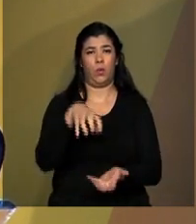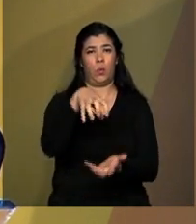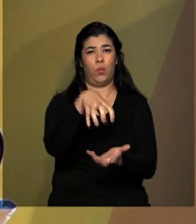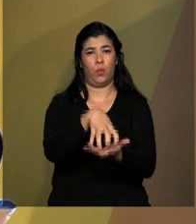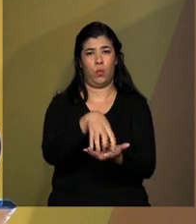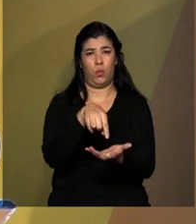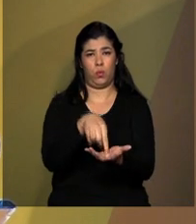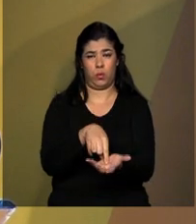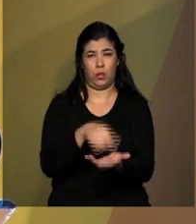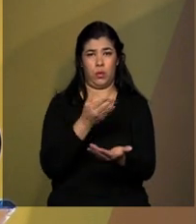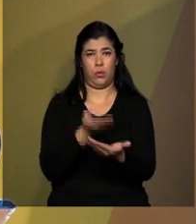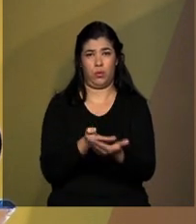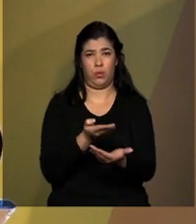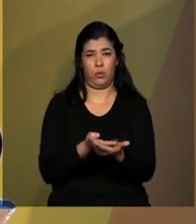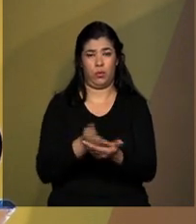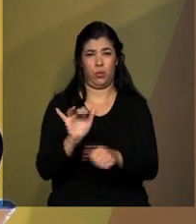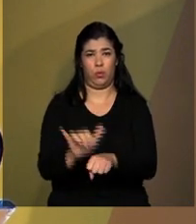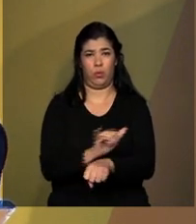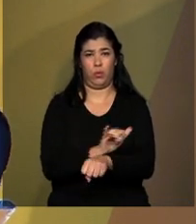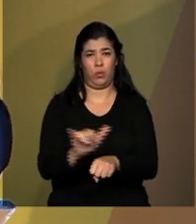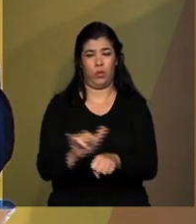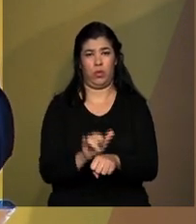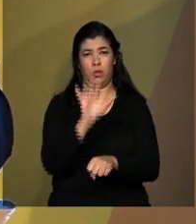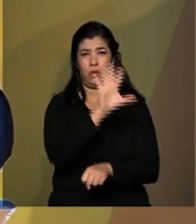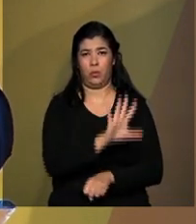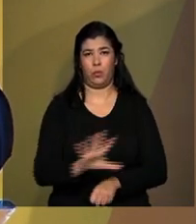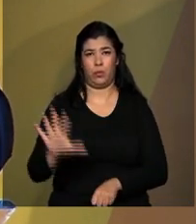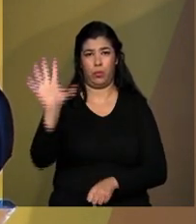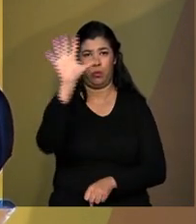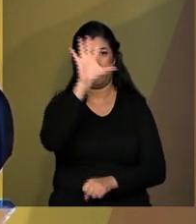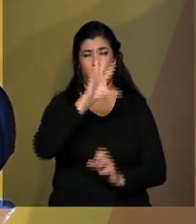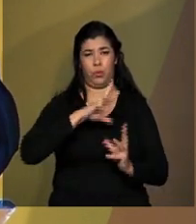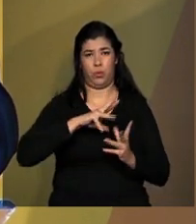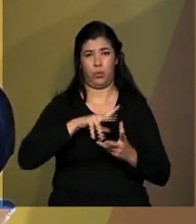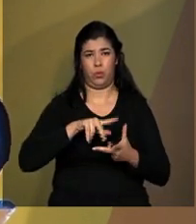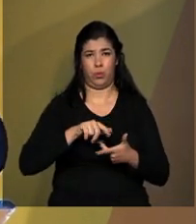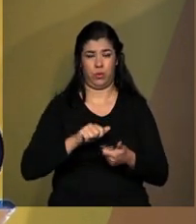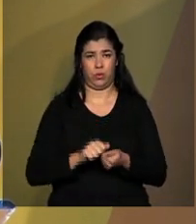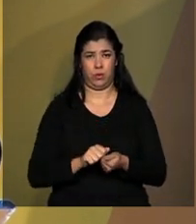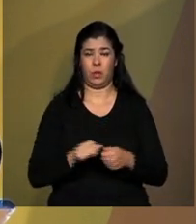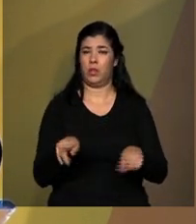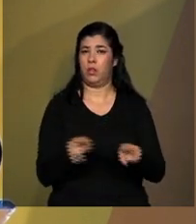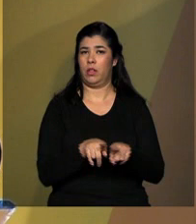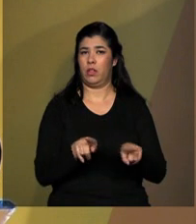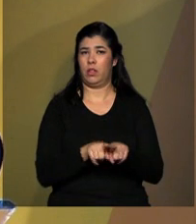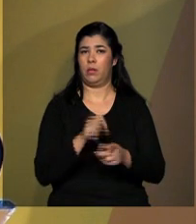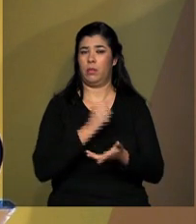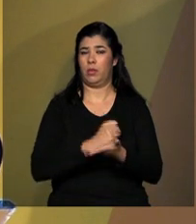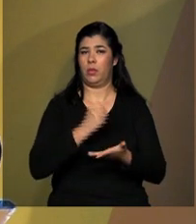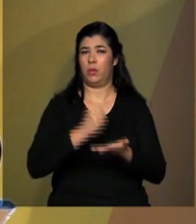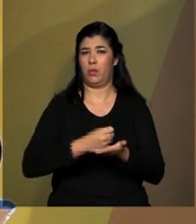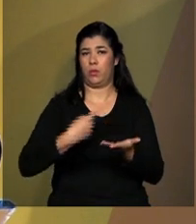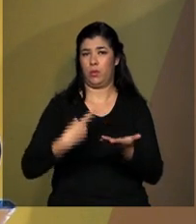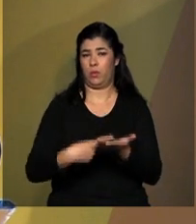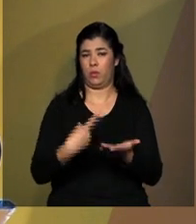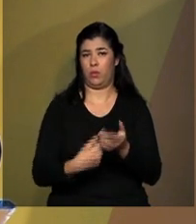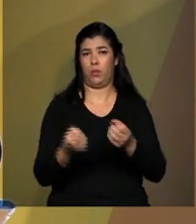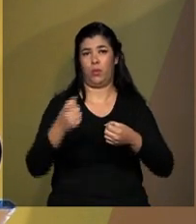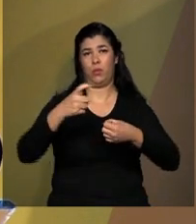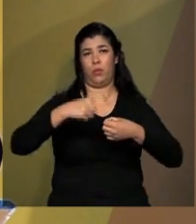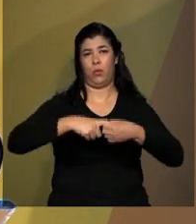Estudos Estratégicos Internacionais, além de acordos de cooperação com